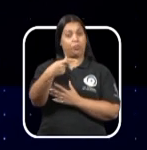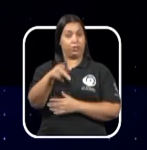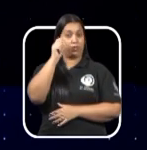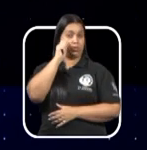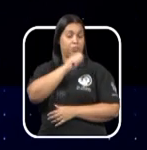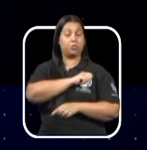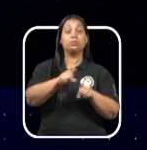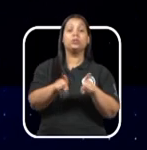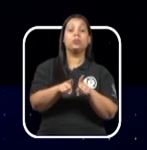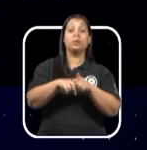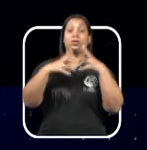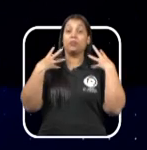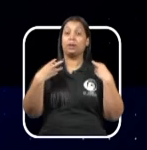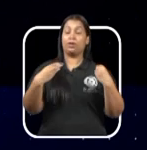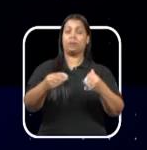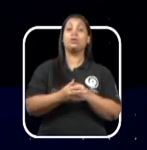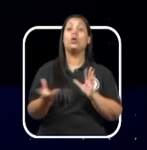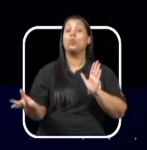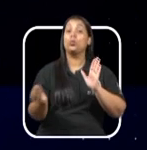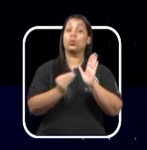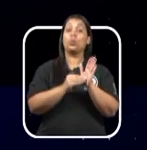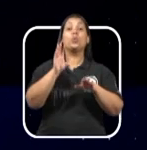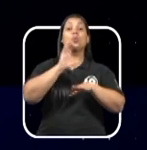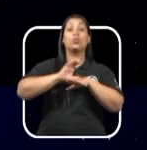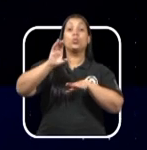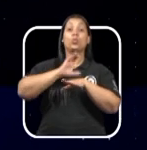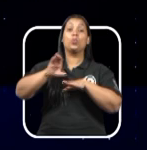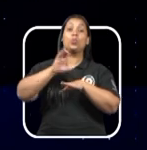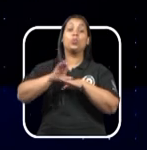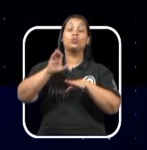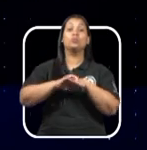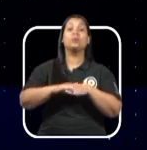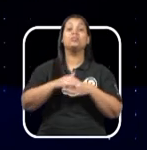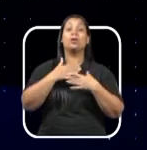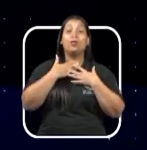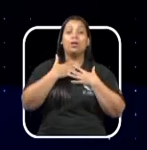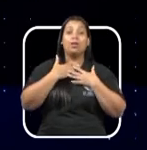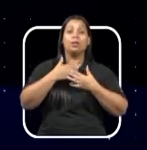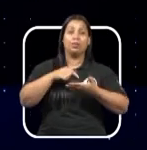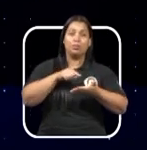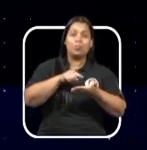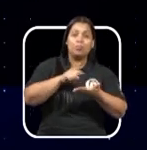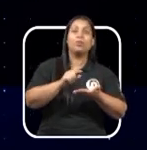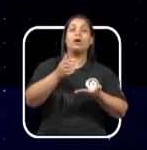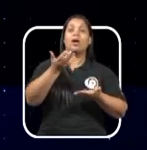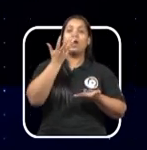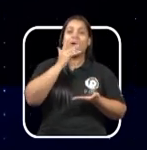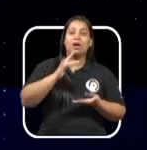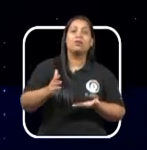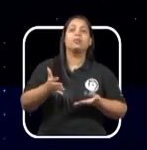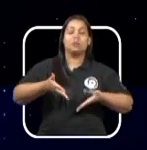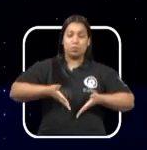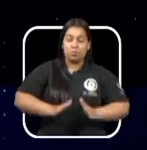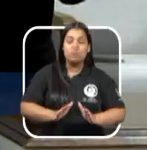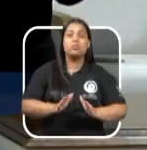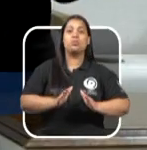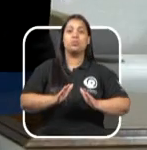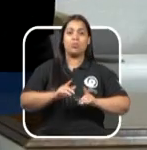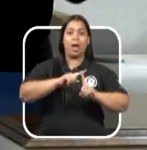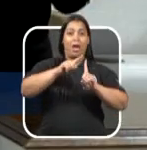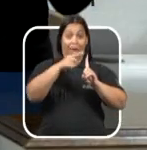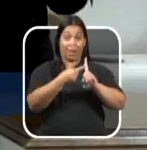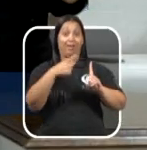Caroline, que inclui o curso de manobra de desengasgo no pré-natal de gestantes atendidas em Rio Preto.